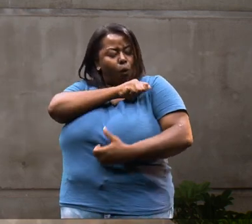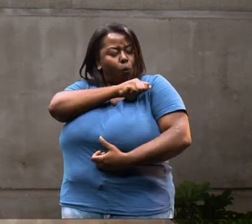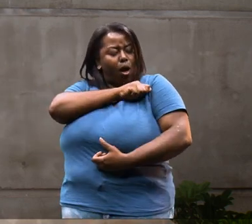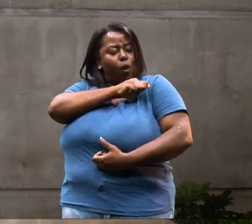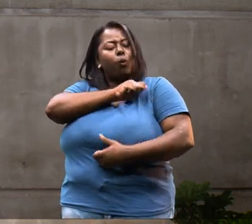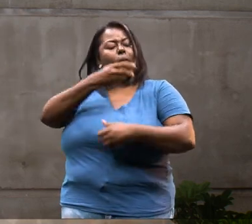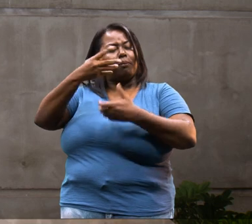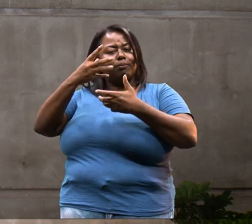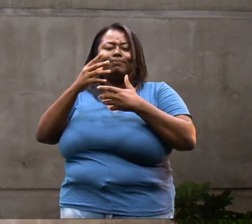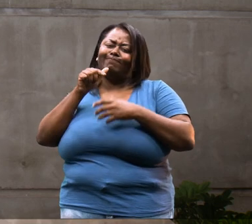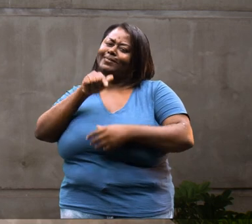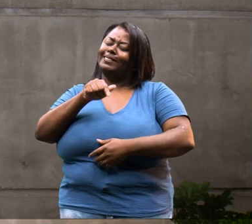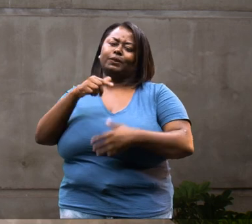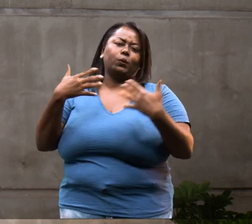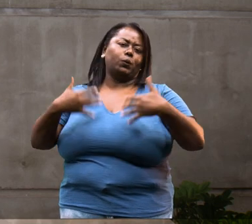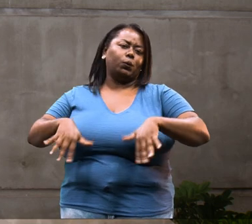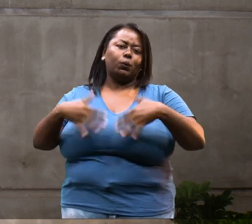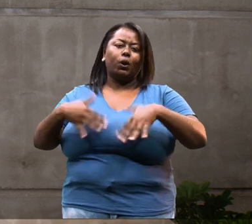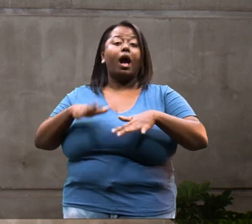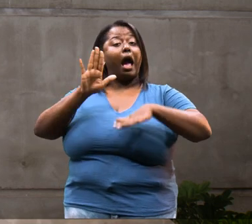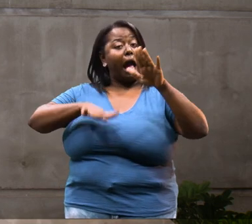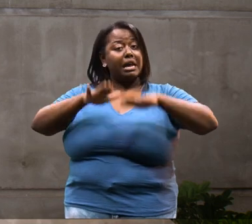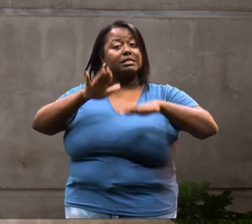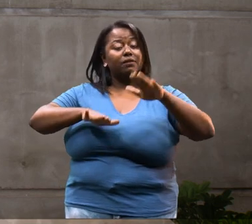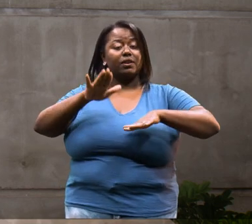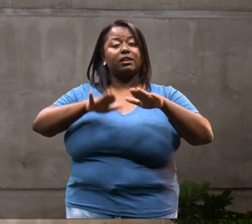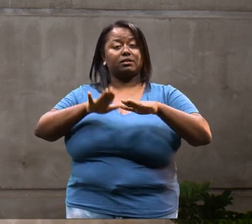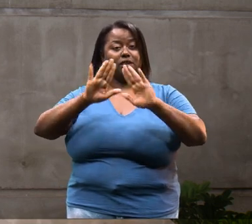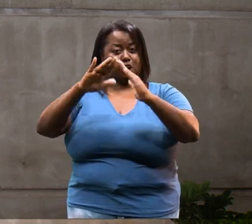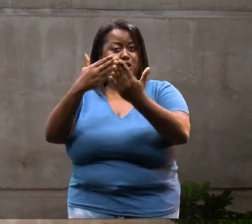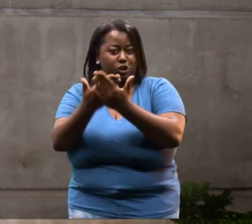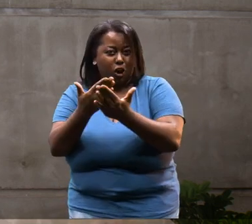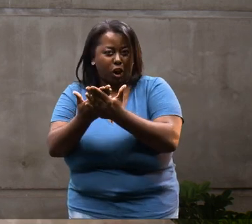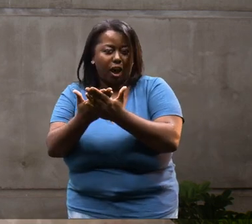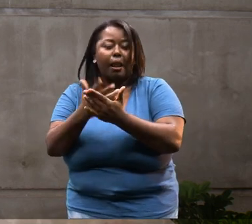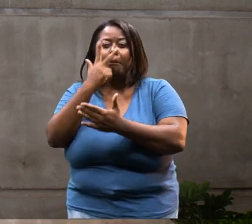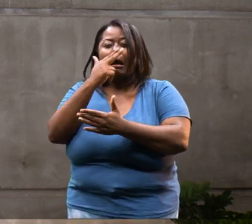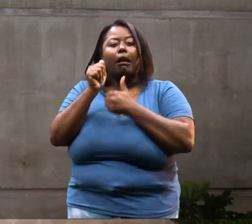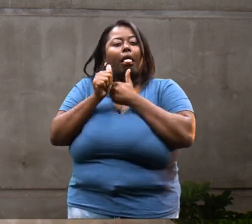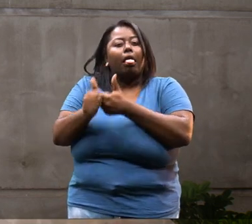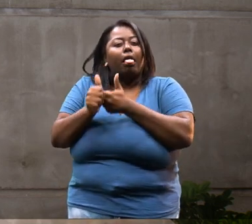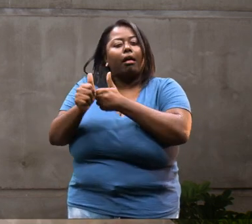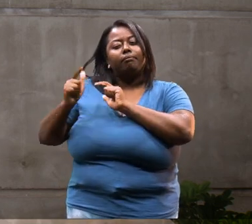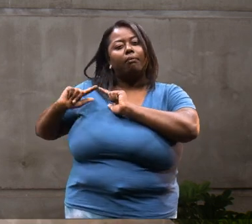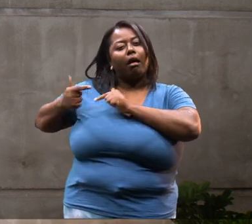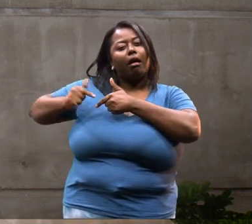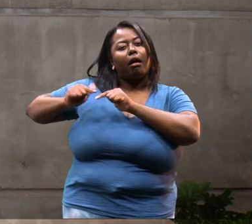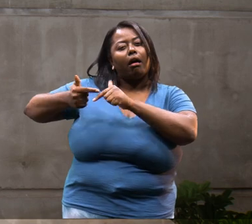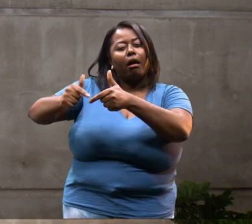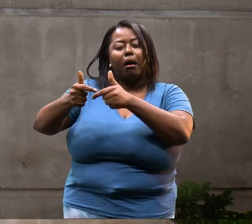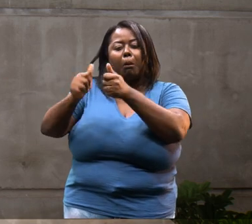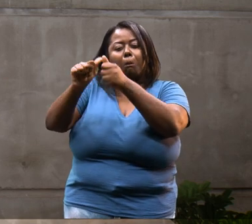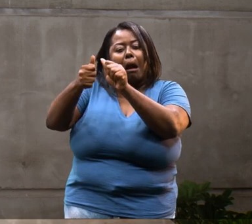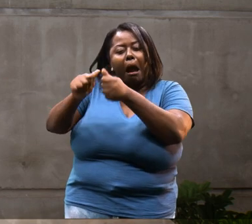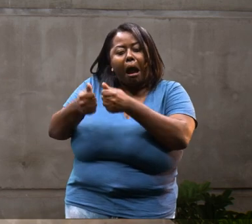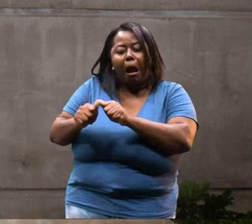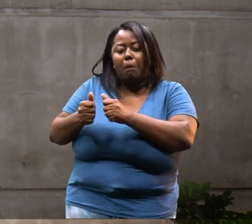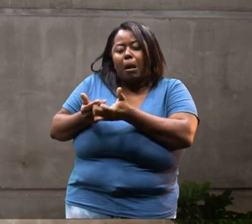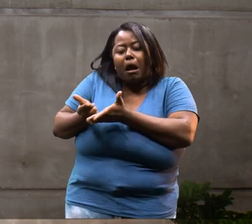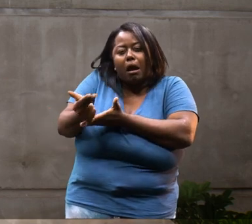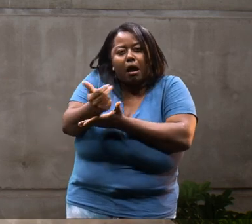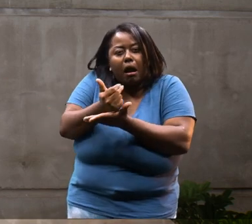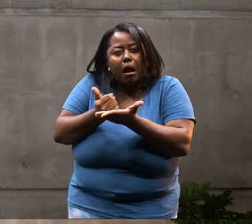estudante, né, mesmo que, às vezes, na escola a gente segue muito aquela geografia tradicional, que mexe com